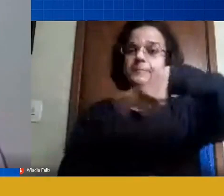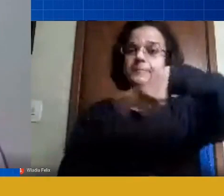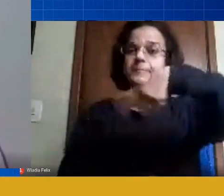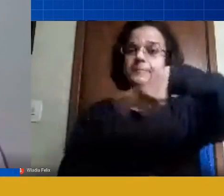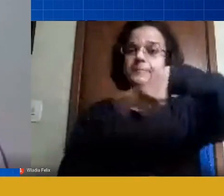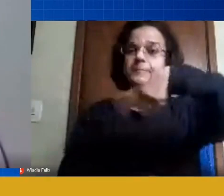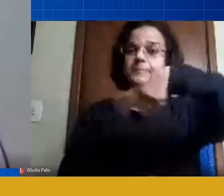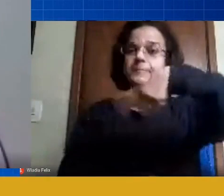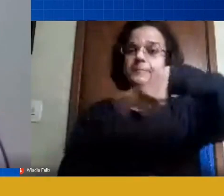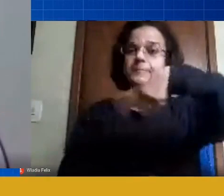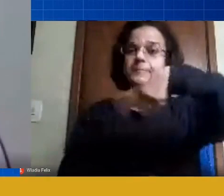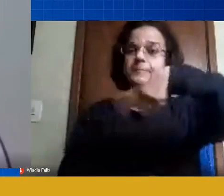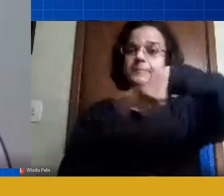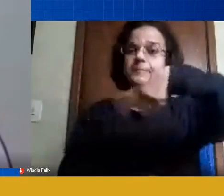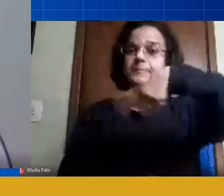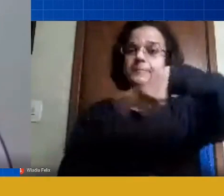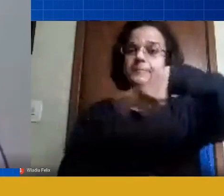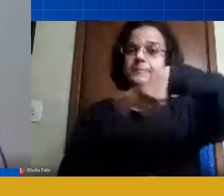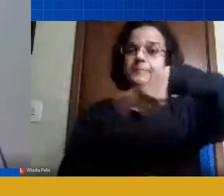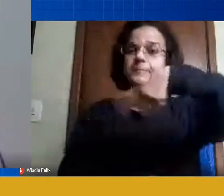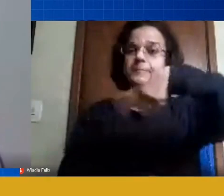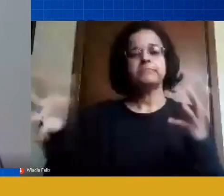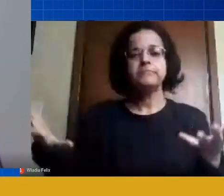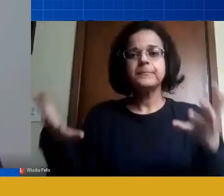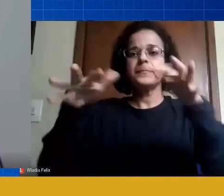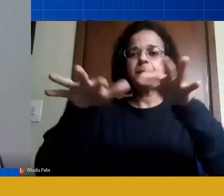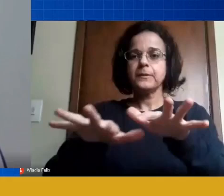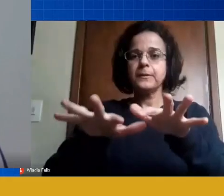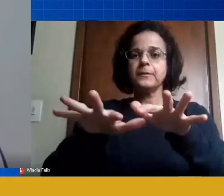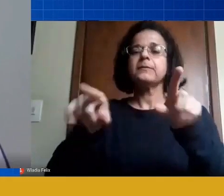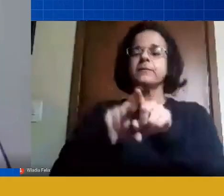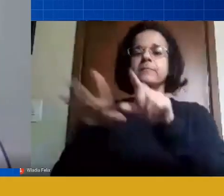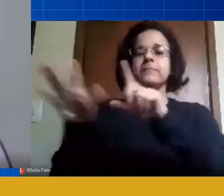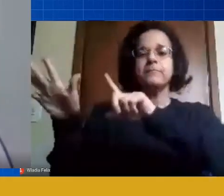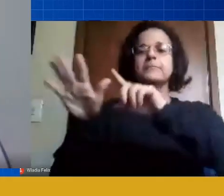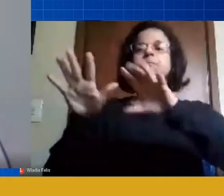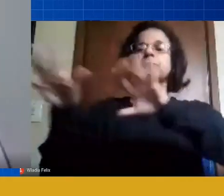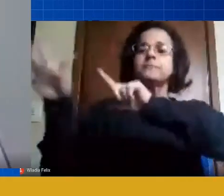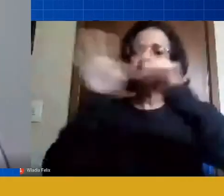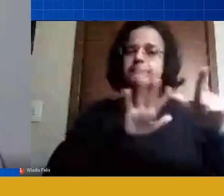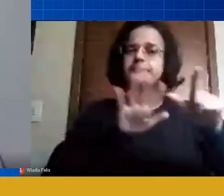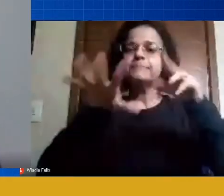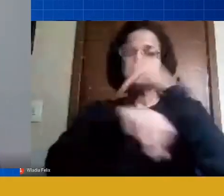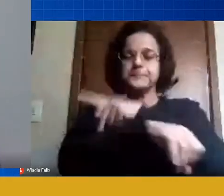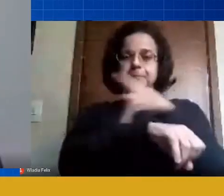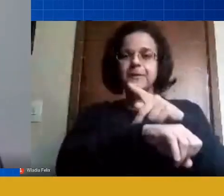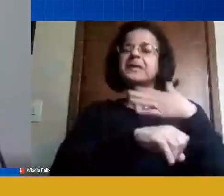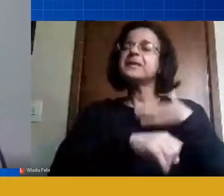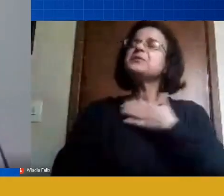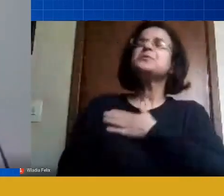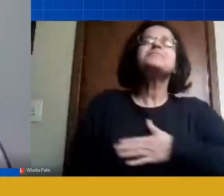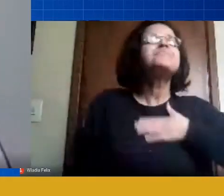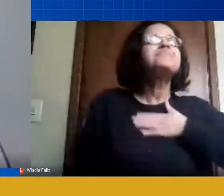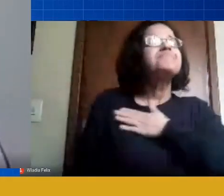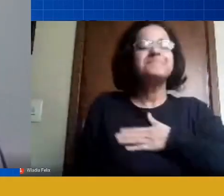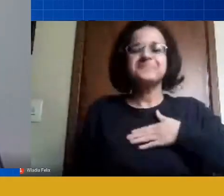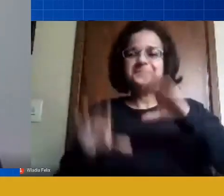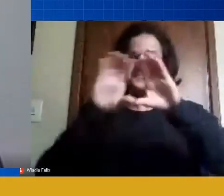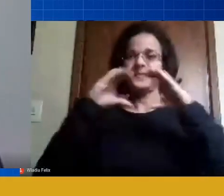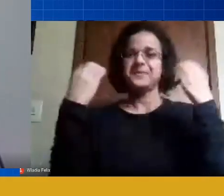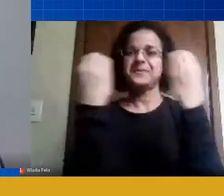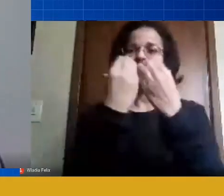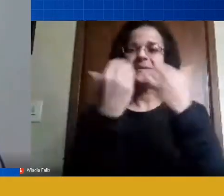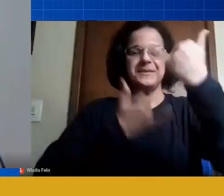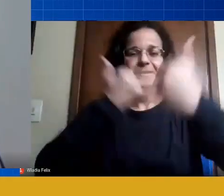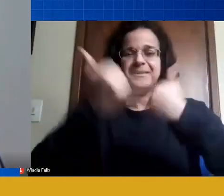gestor, de inclusão, jornada pedagógica, e eu sou encantada pelo Congresso Brincar, não é à toa que eu